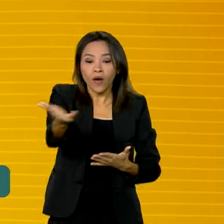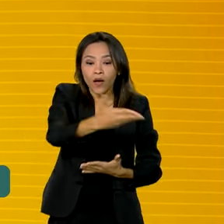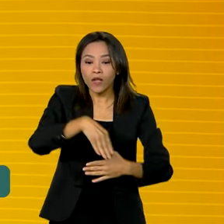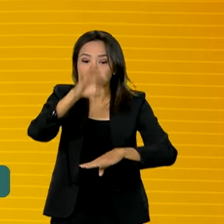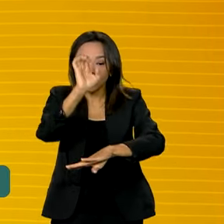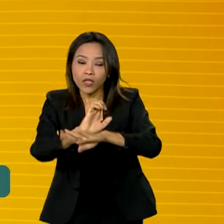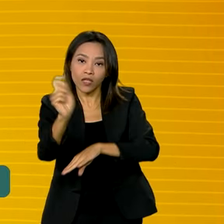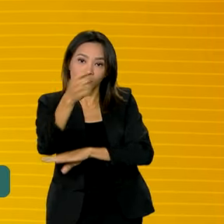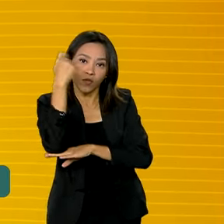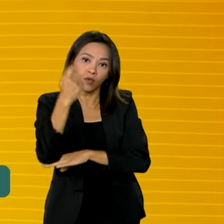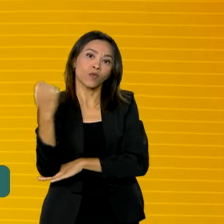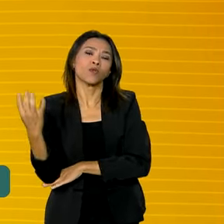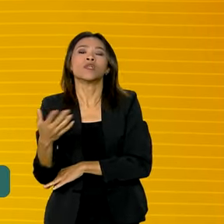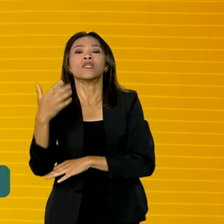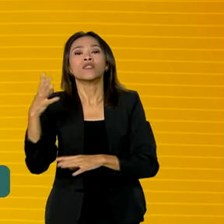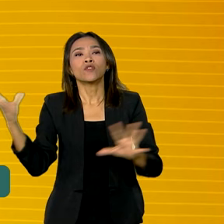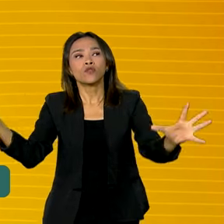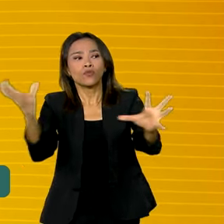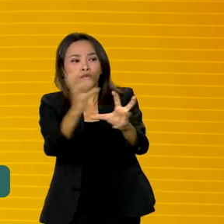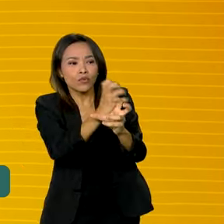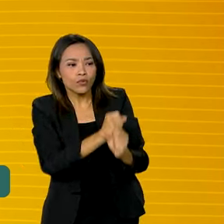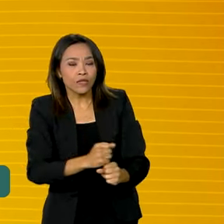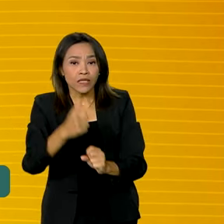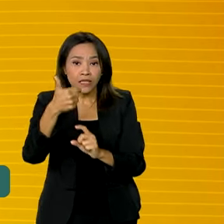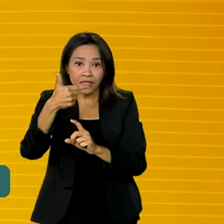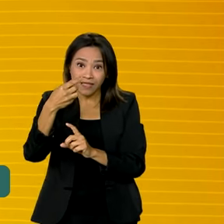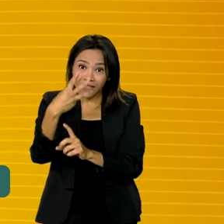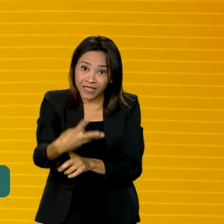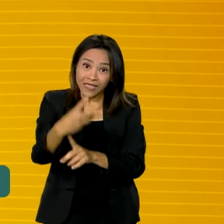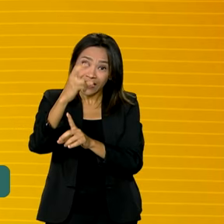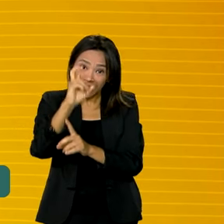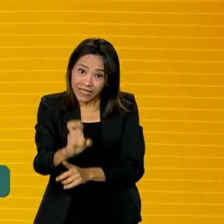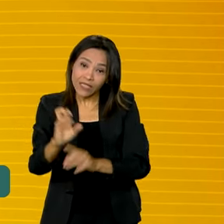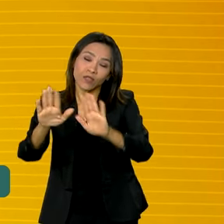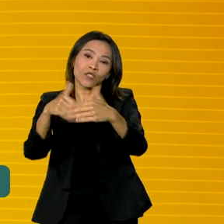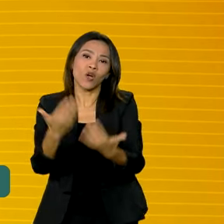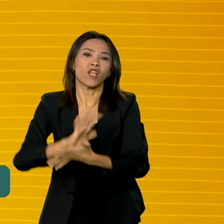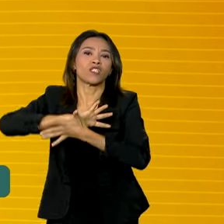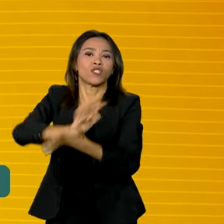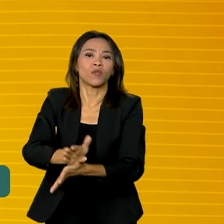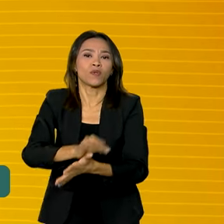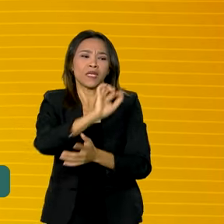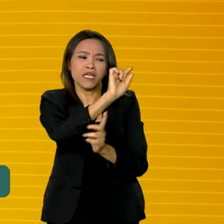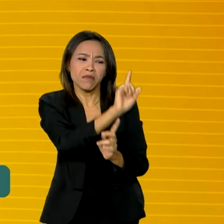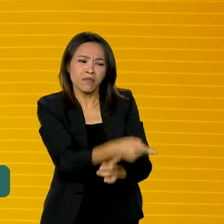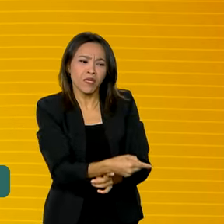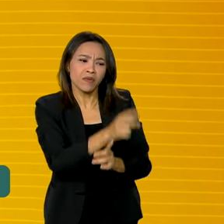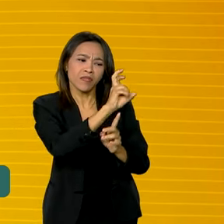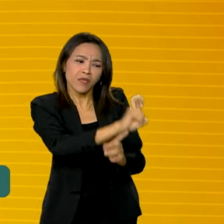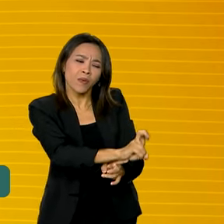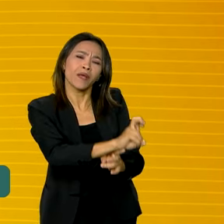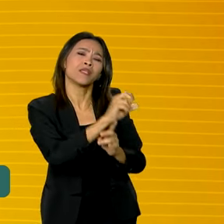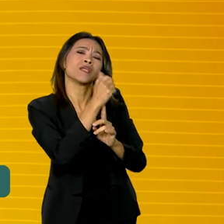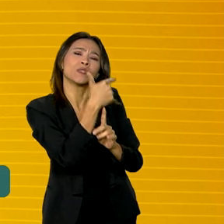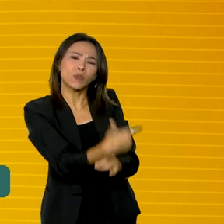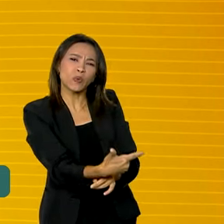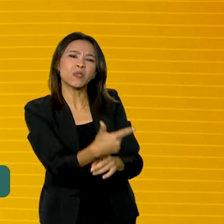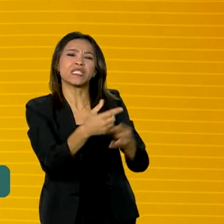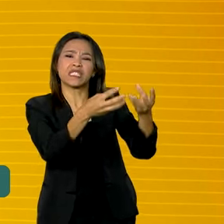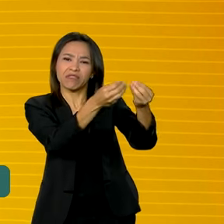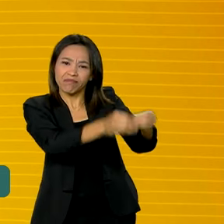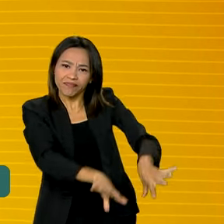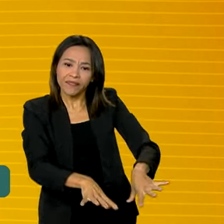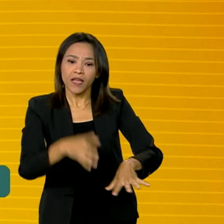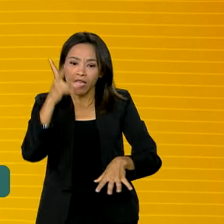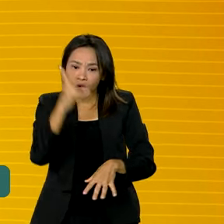35 escolas municipais totalmente destruídas e 1.052 afetadas. Uma delas foi a